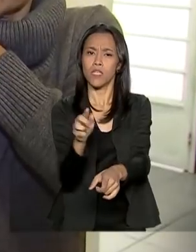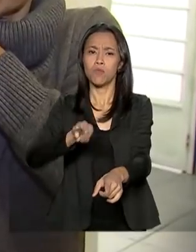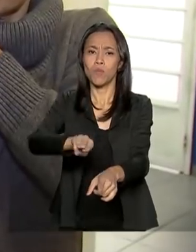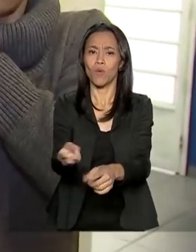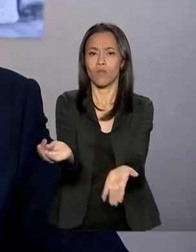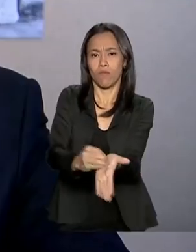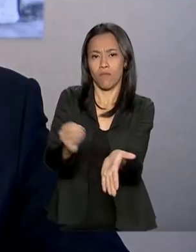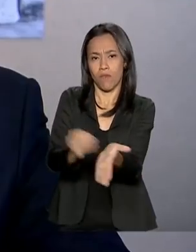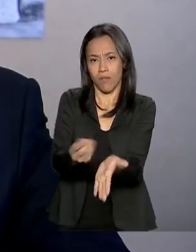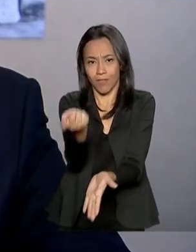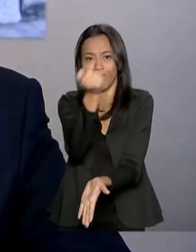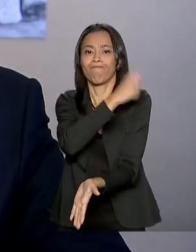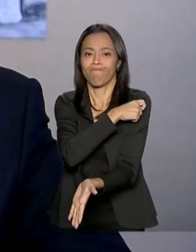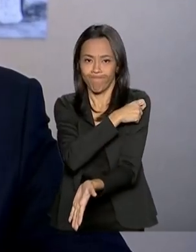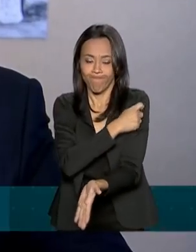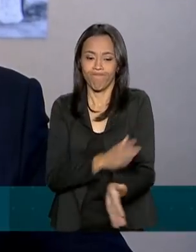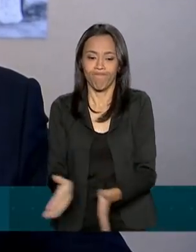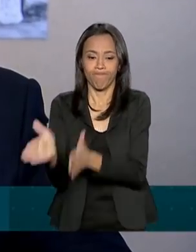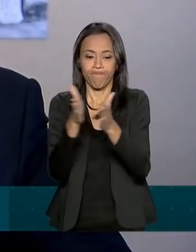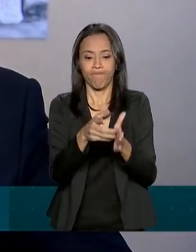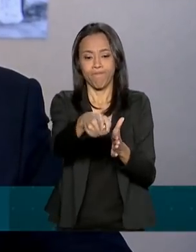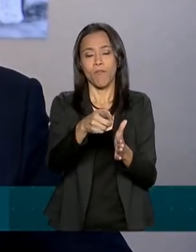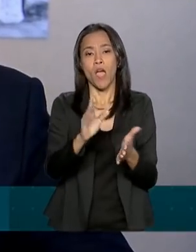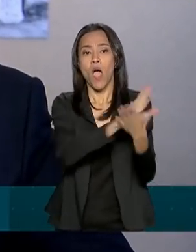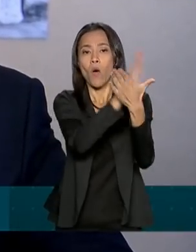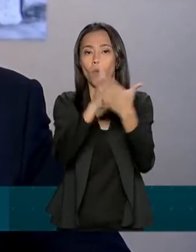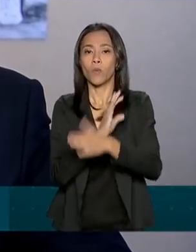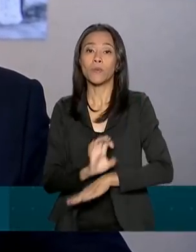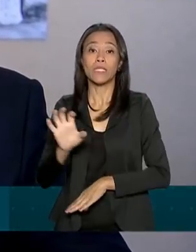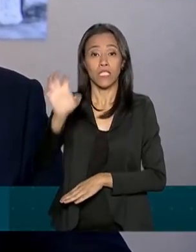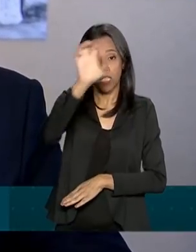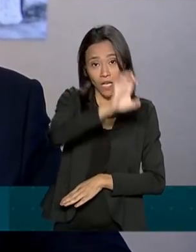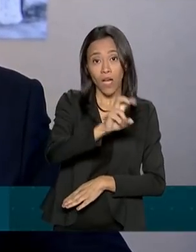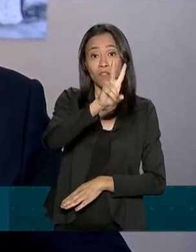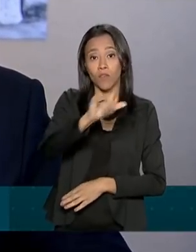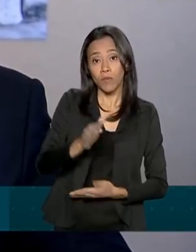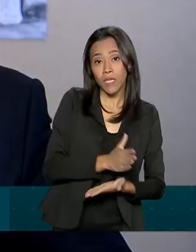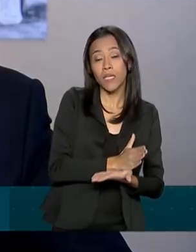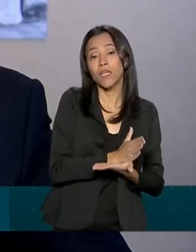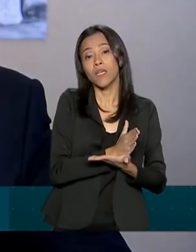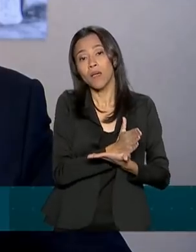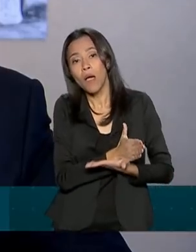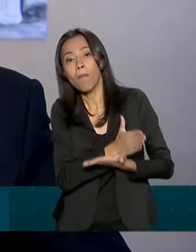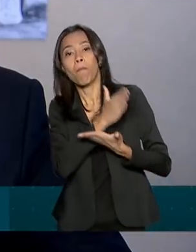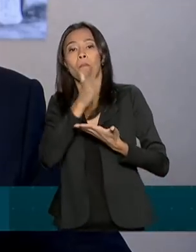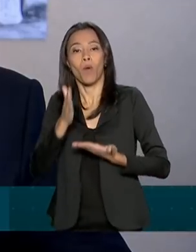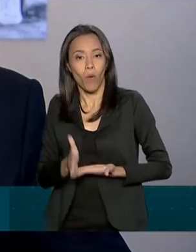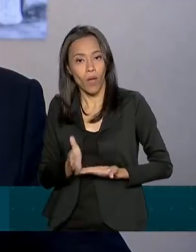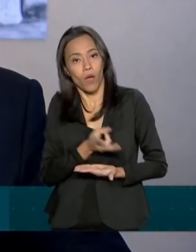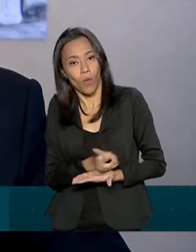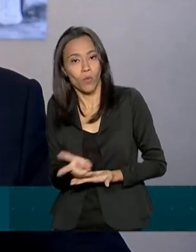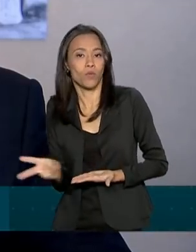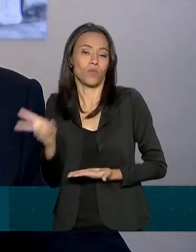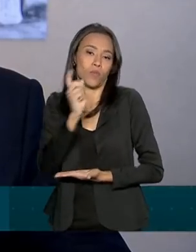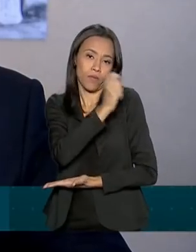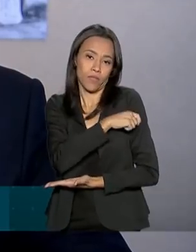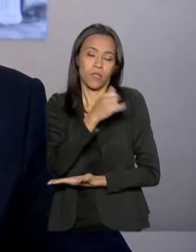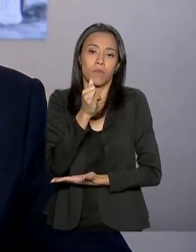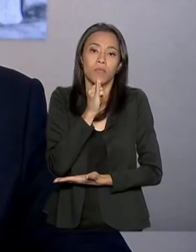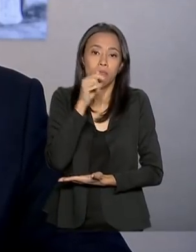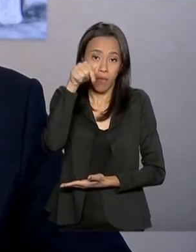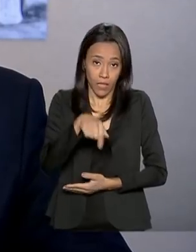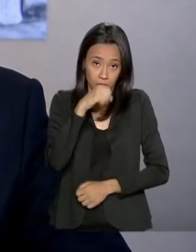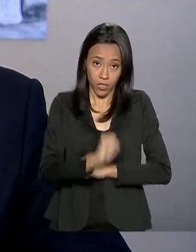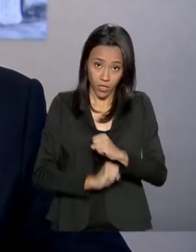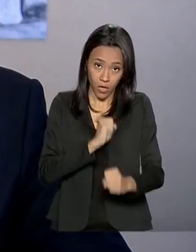todo o país. Alguns estados vão ter que prorrogar as suas campanhas. A gente viu esse ano o Amazonas,